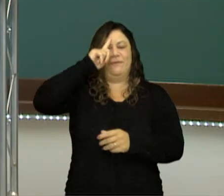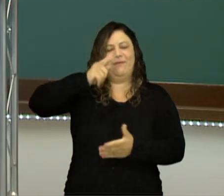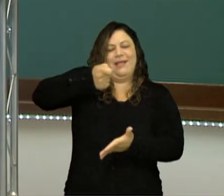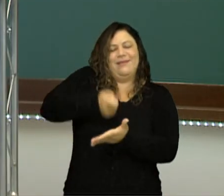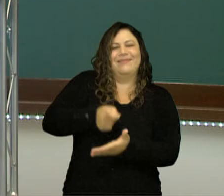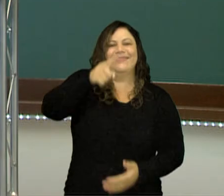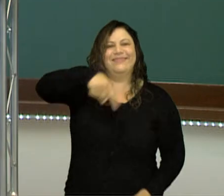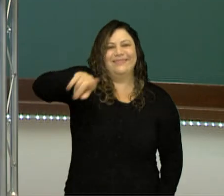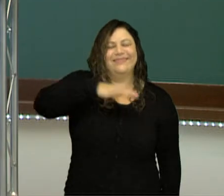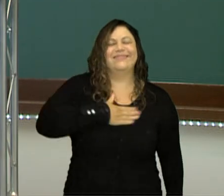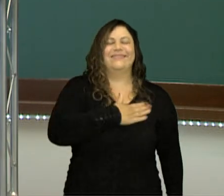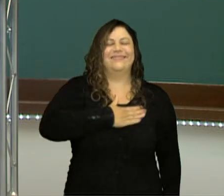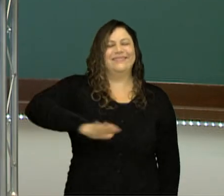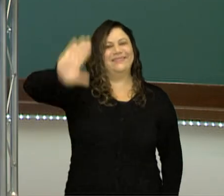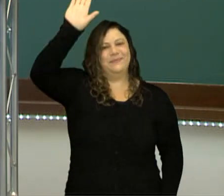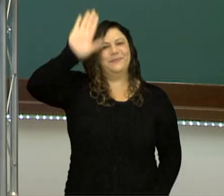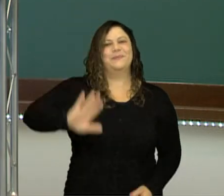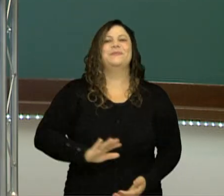Até breve. tchau.